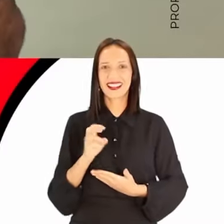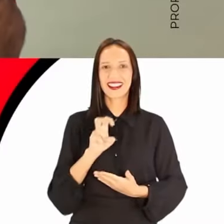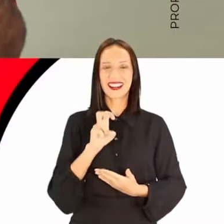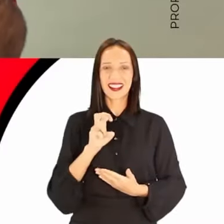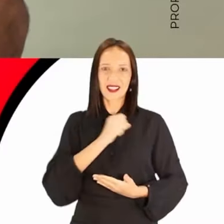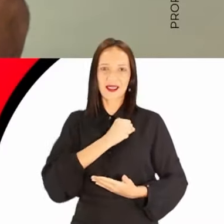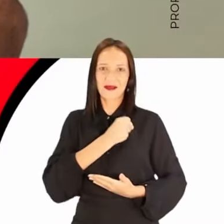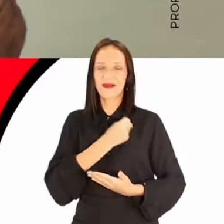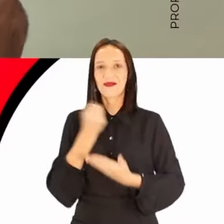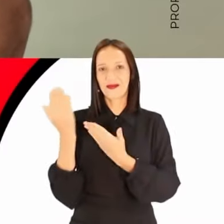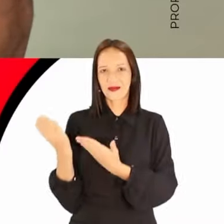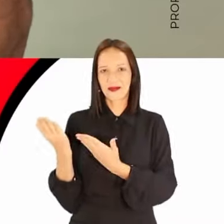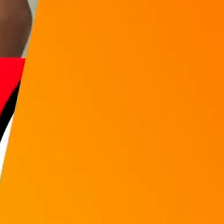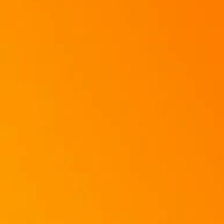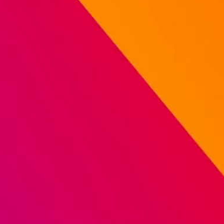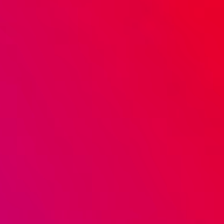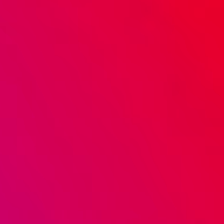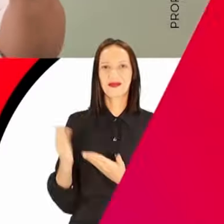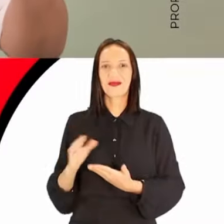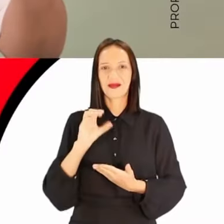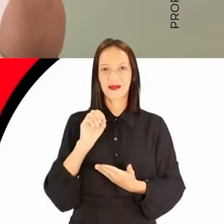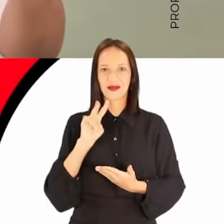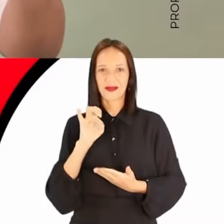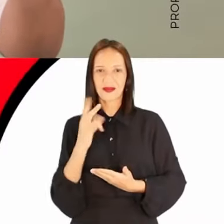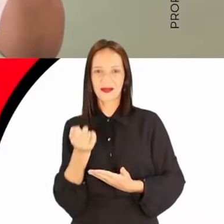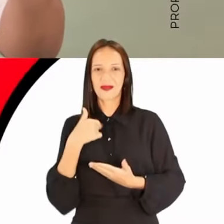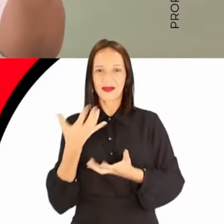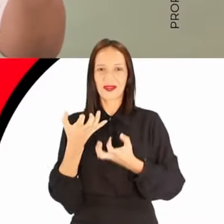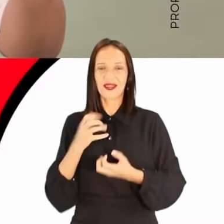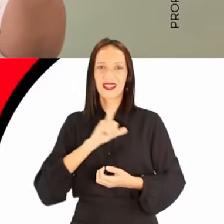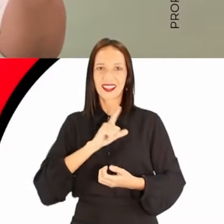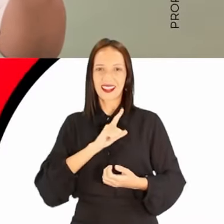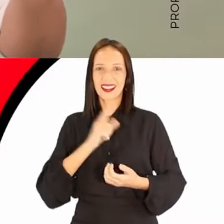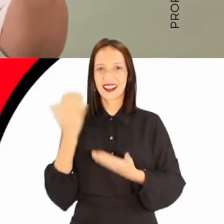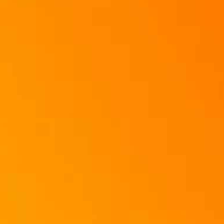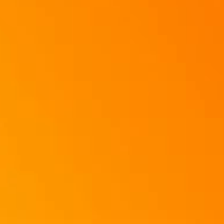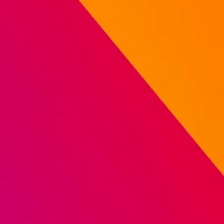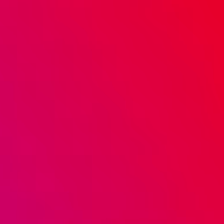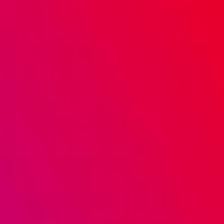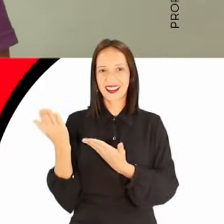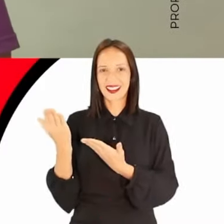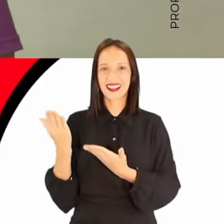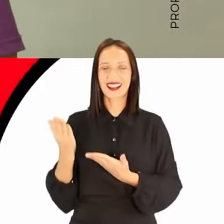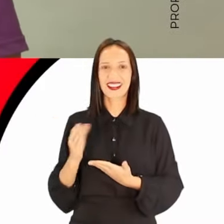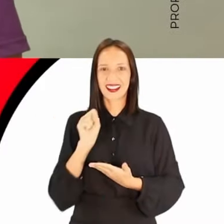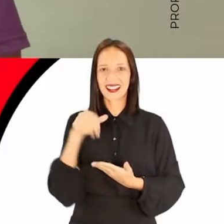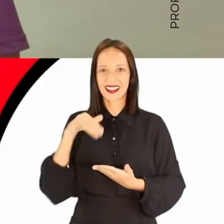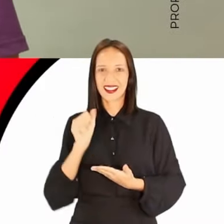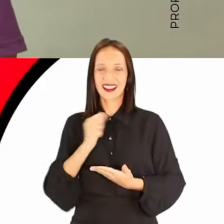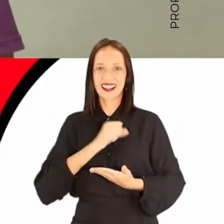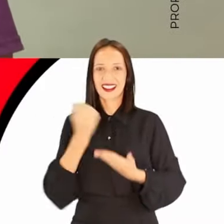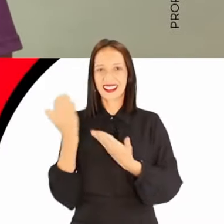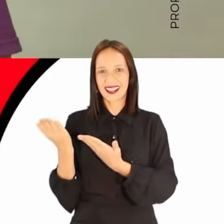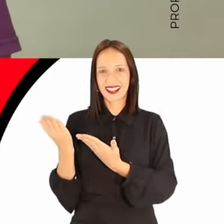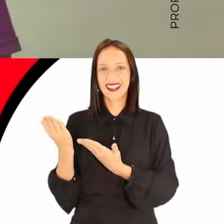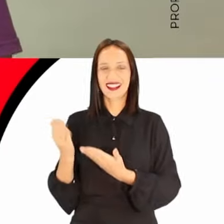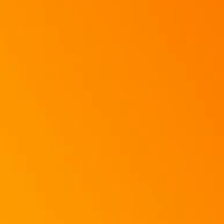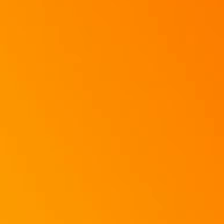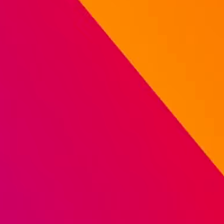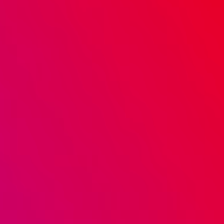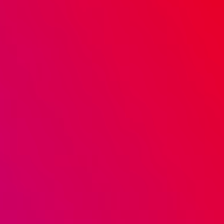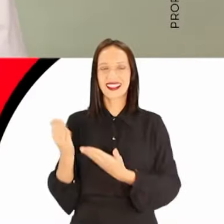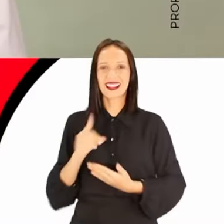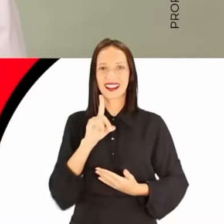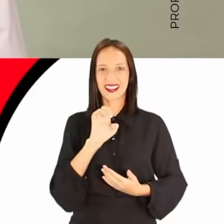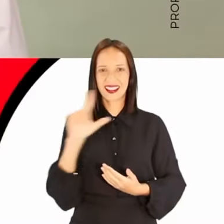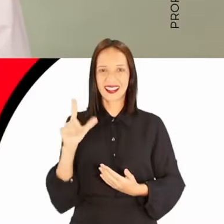Legaliza, 50-4-20. 50-6-6-0, ovelha que eu quero. Meu nome é Samuel da 27, vote 50-27-7.